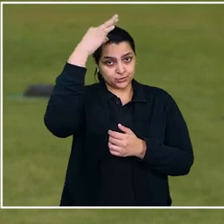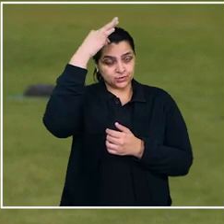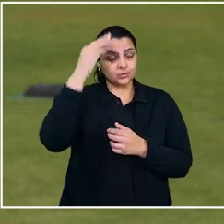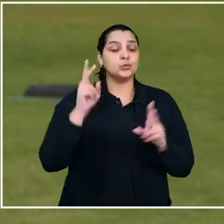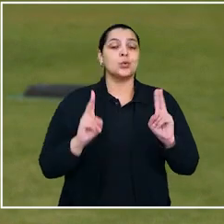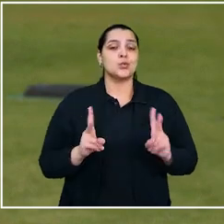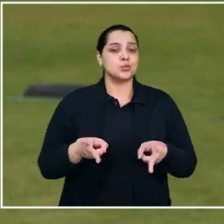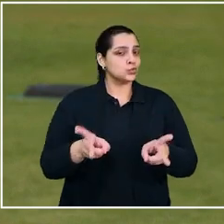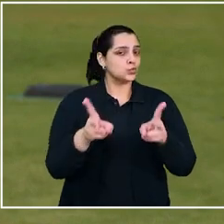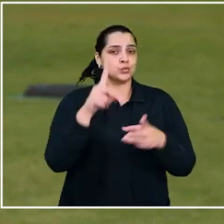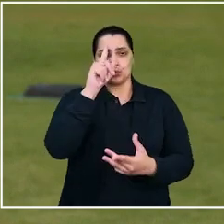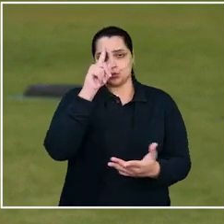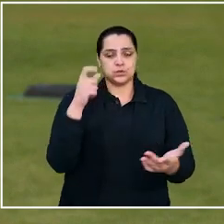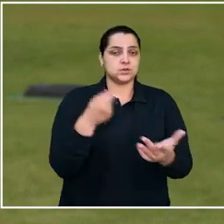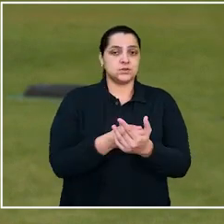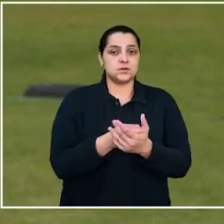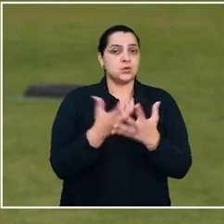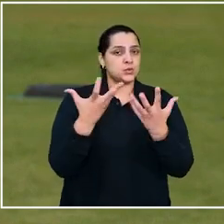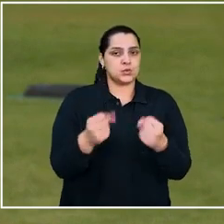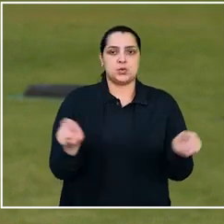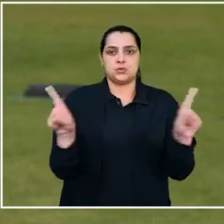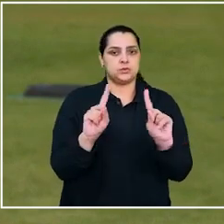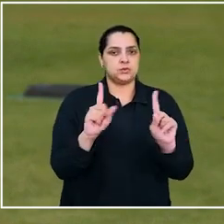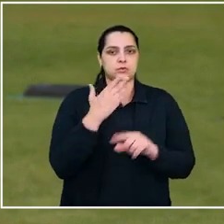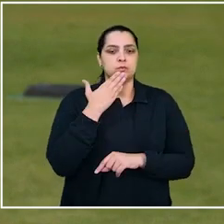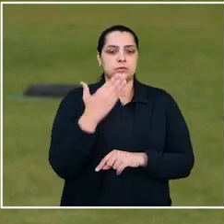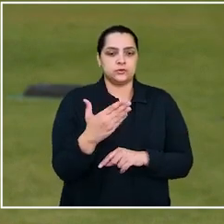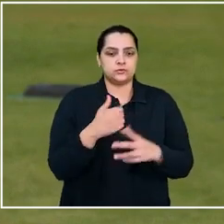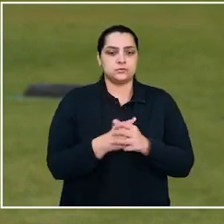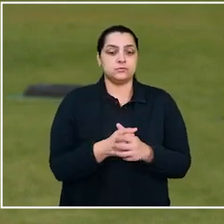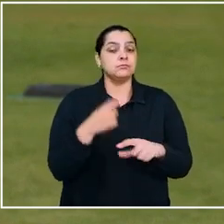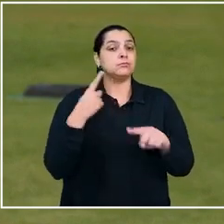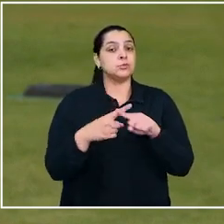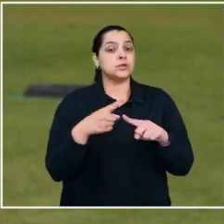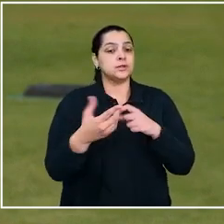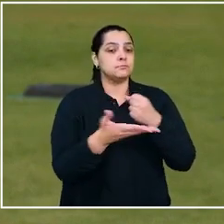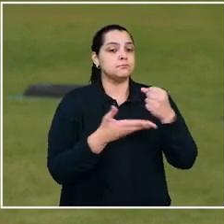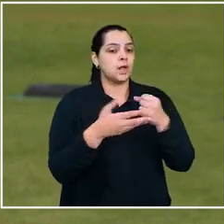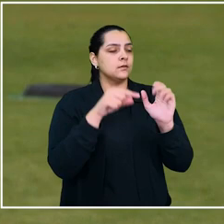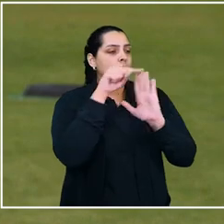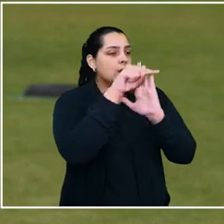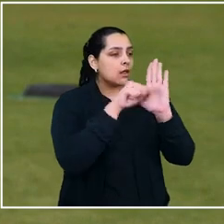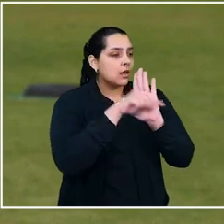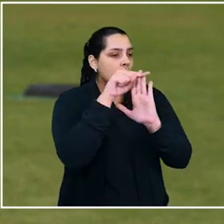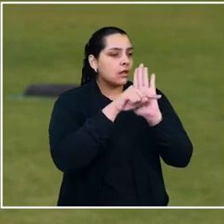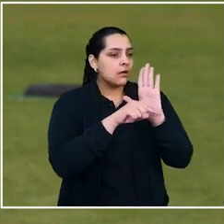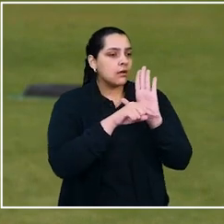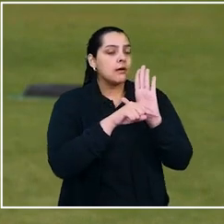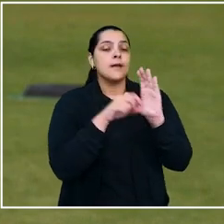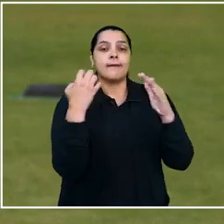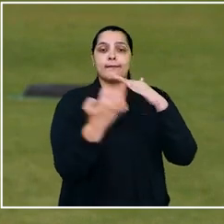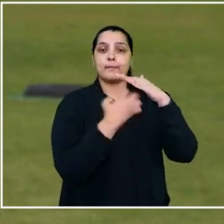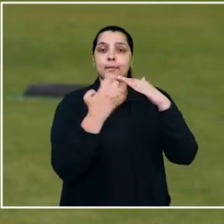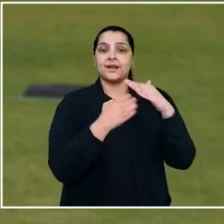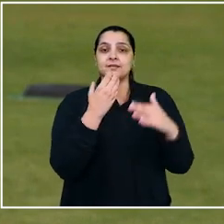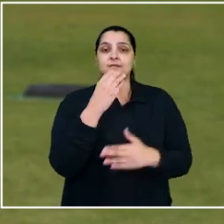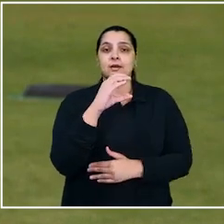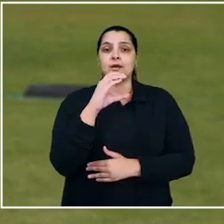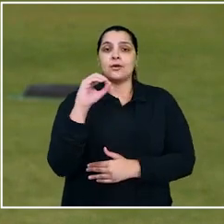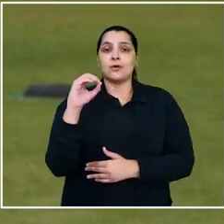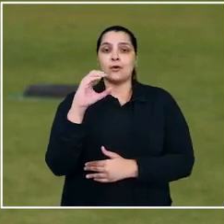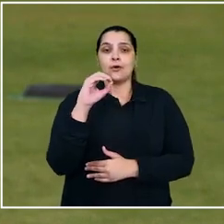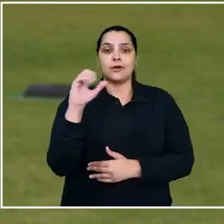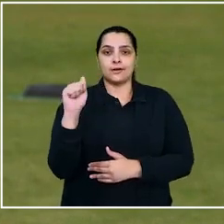Santo, manteve a sentença que havia negado o pedido. O entendimento teve como base a apuração feita pela Coca-Cola, que